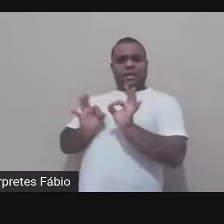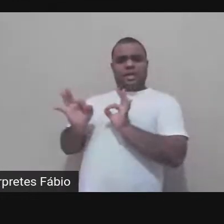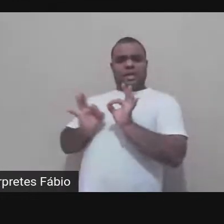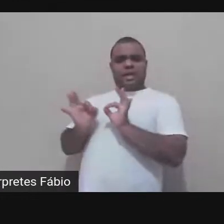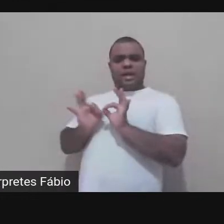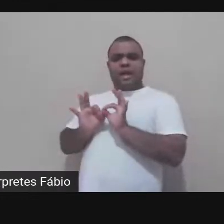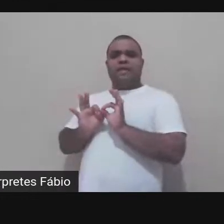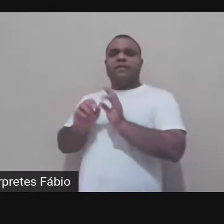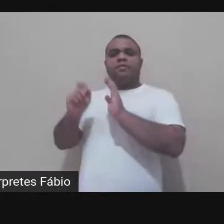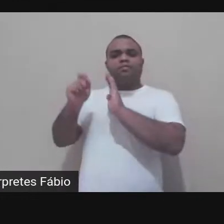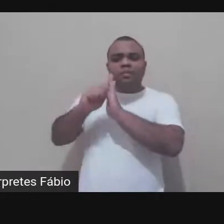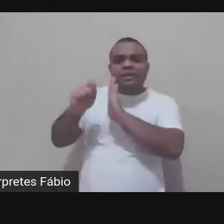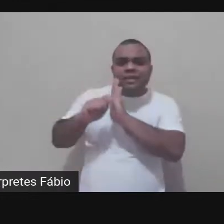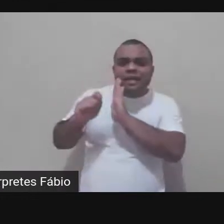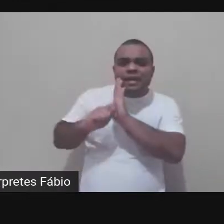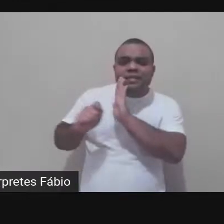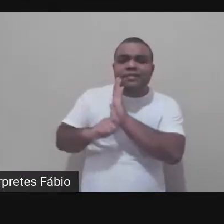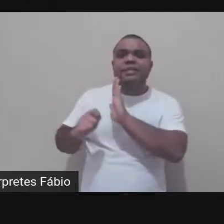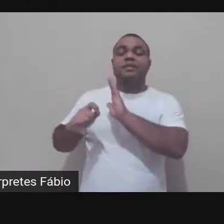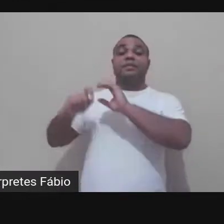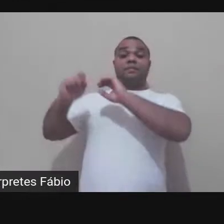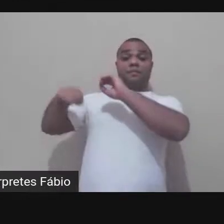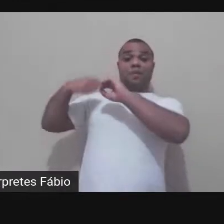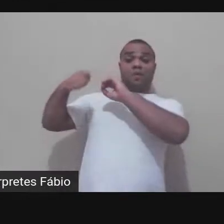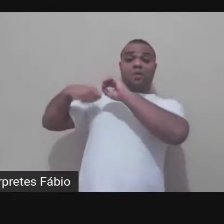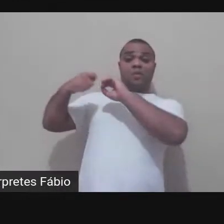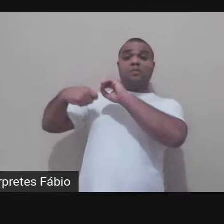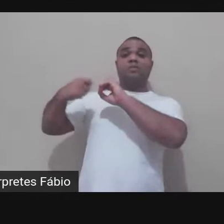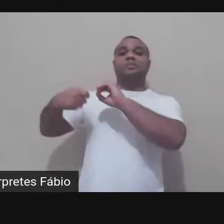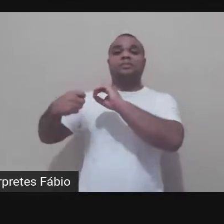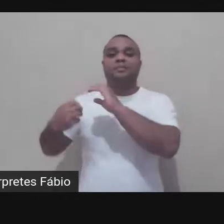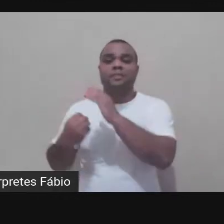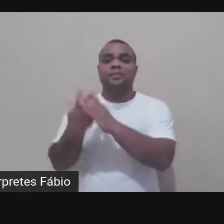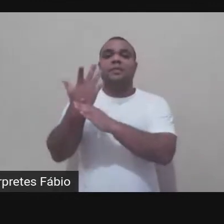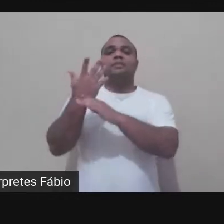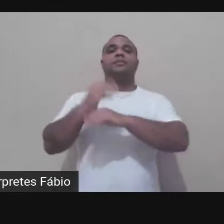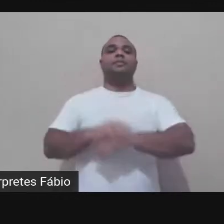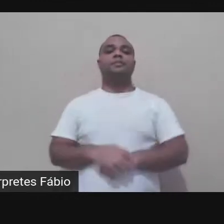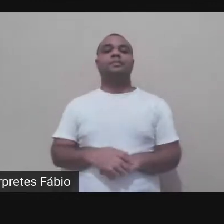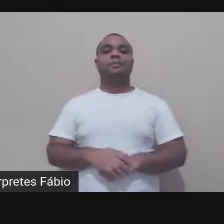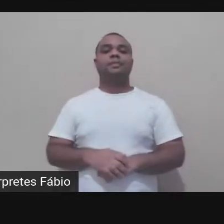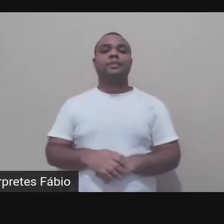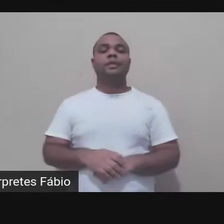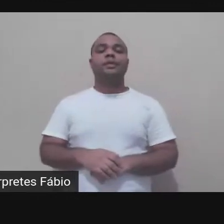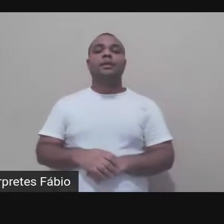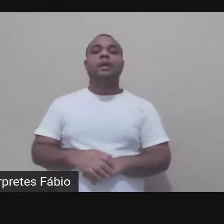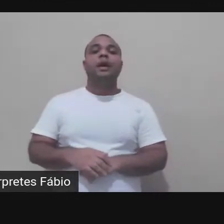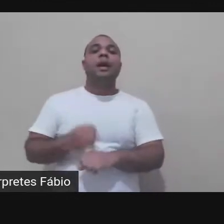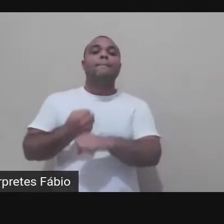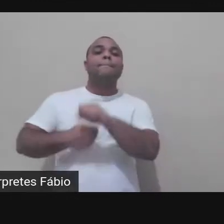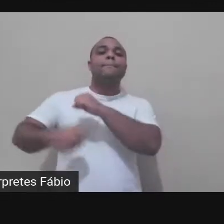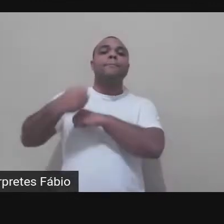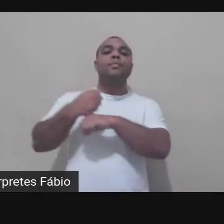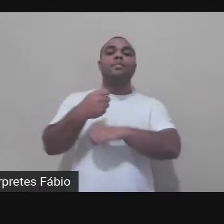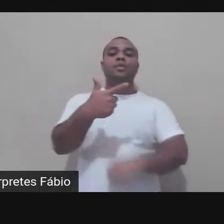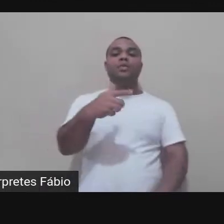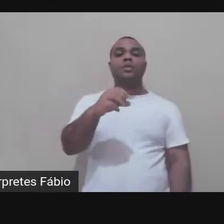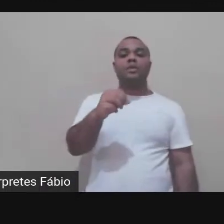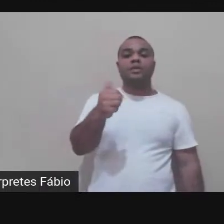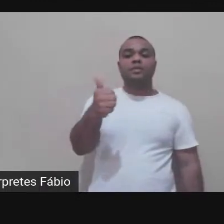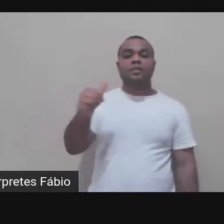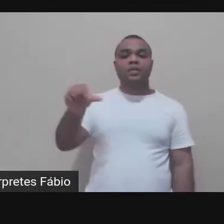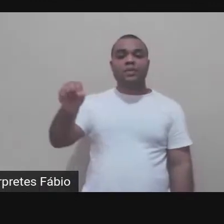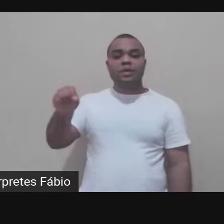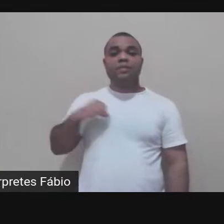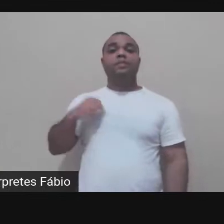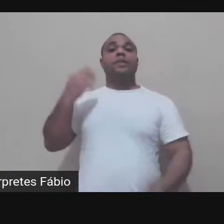nisso em 2019 eu iniciei meu doutorado foi quando eu coloquei o Mimimimídias tirei o Mimimimídias como minha